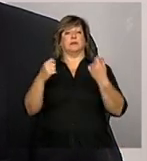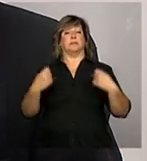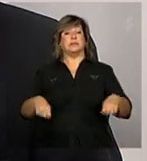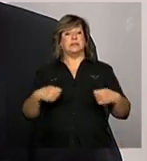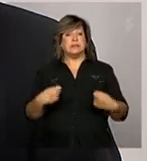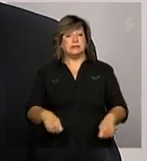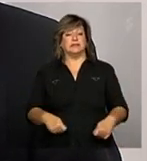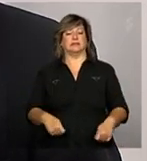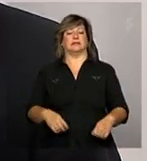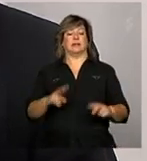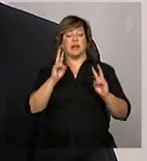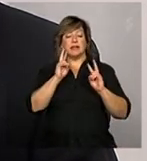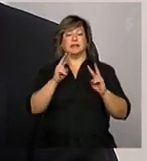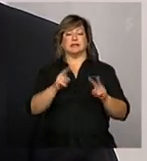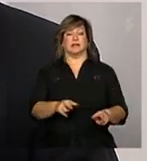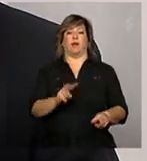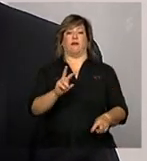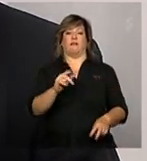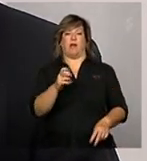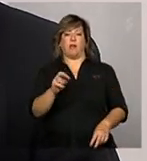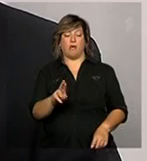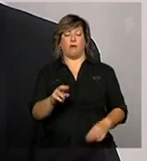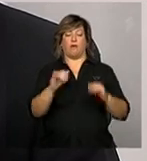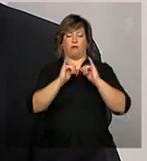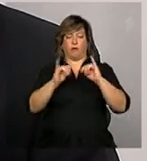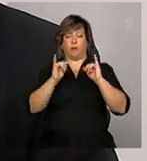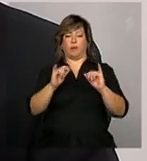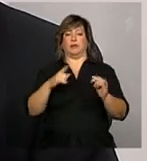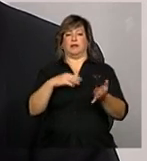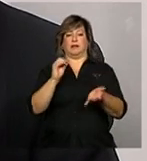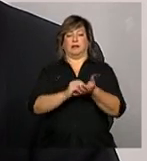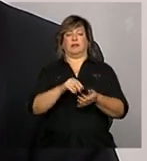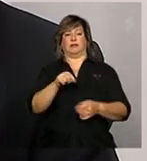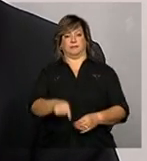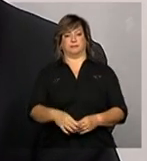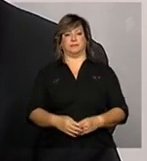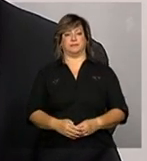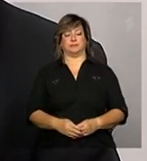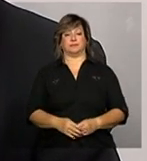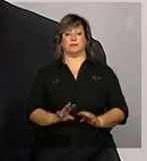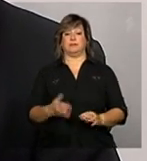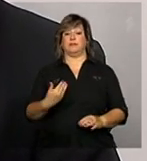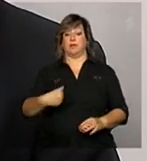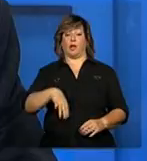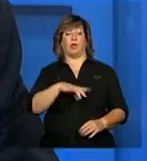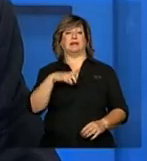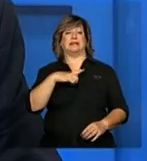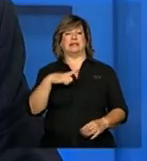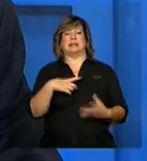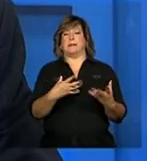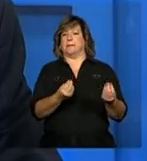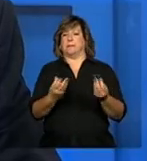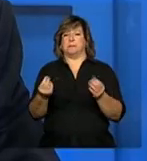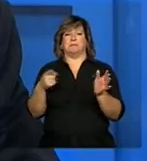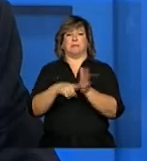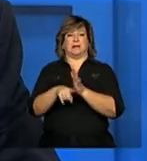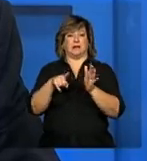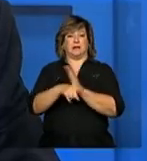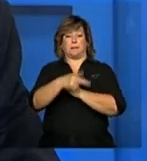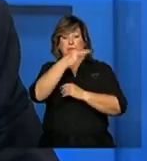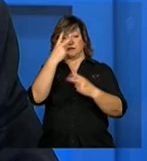valores os dados ali dispostos no demonstrativo do município bom nós ainda temos aqui várias perguntas de